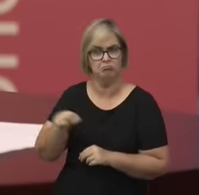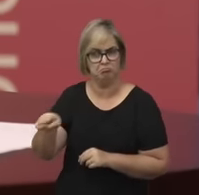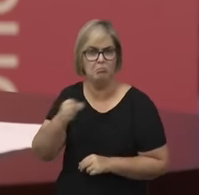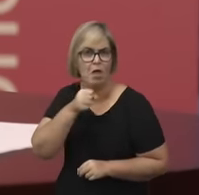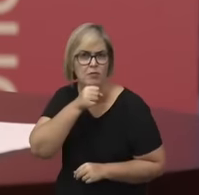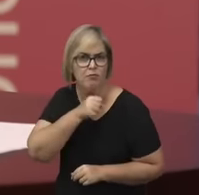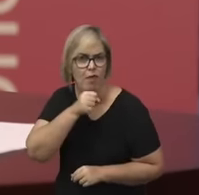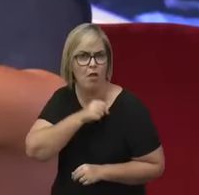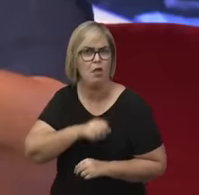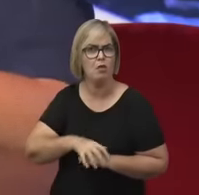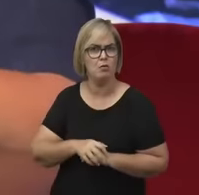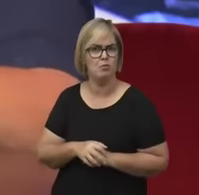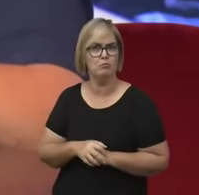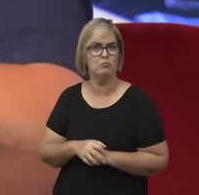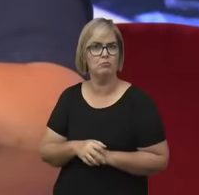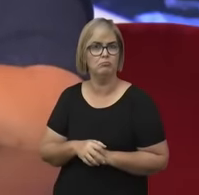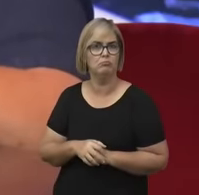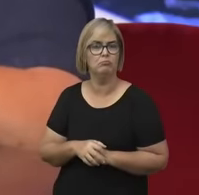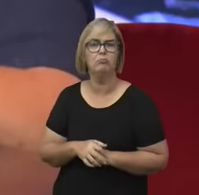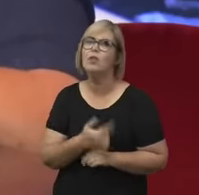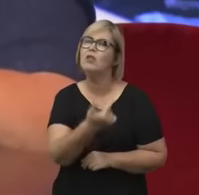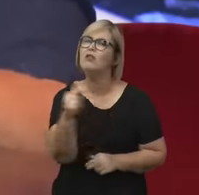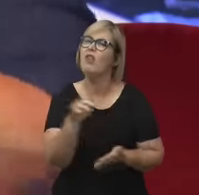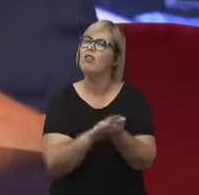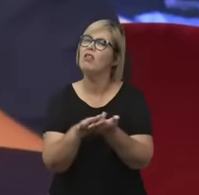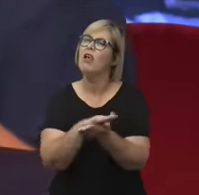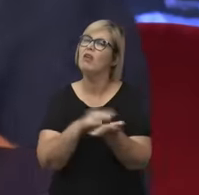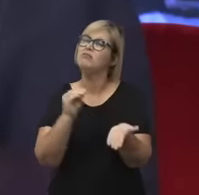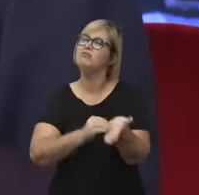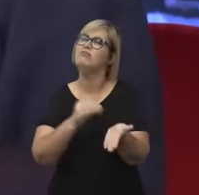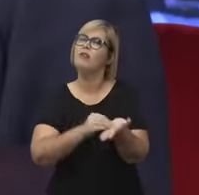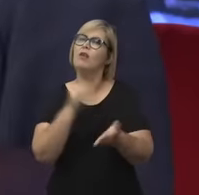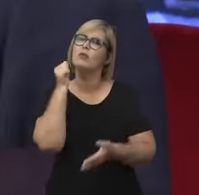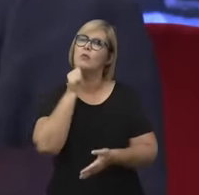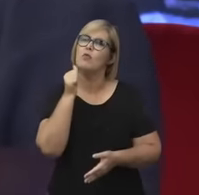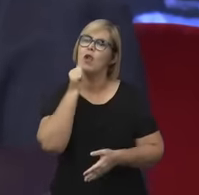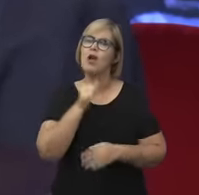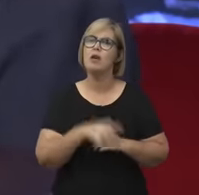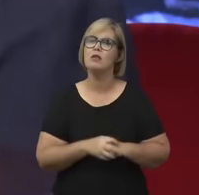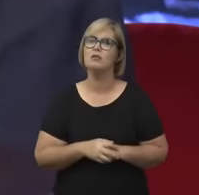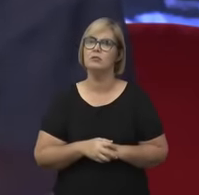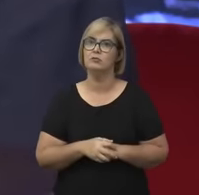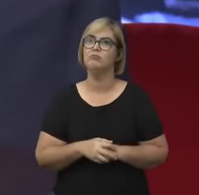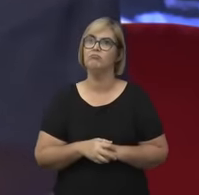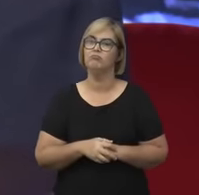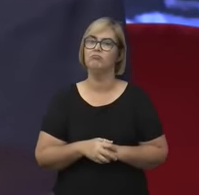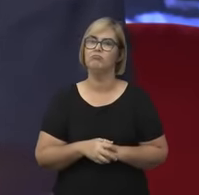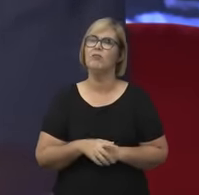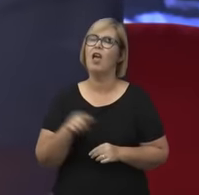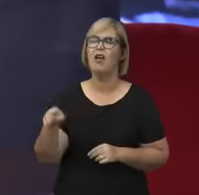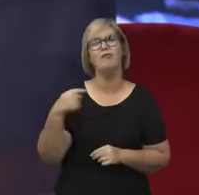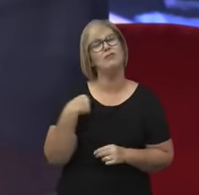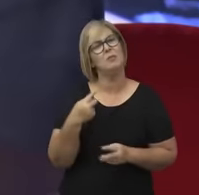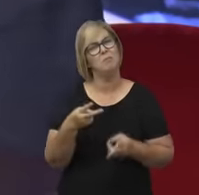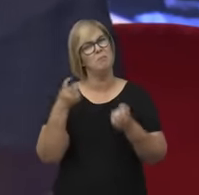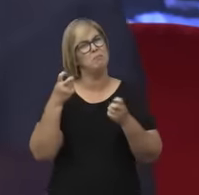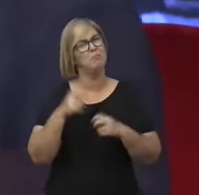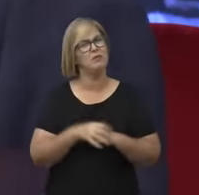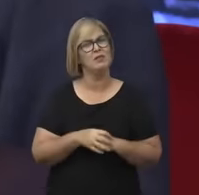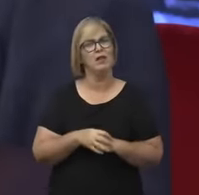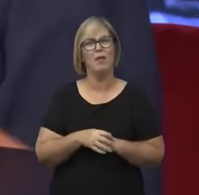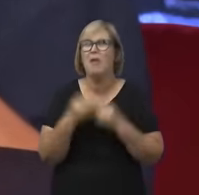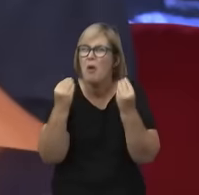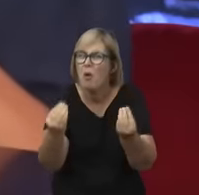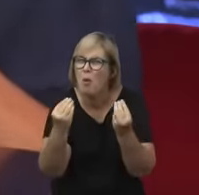E aí não tem contribuição de mulheres. E essa ausência, ela se torna sintomática, porque você se pergunta, mas não tinha nenhuma?